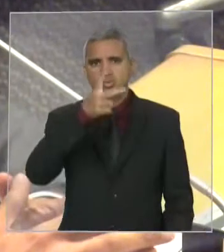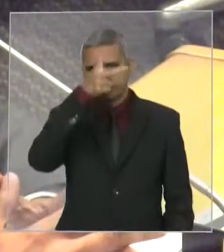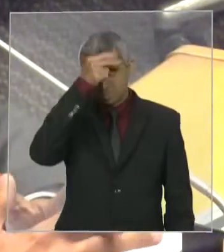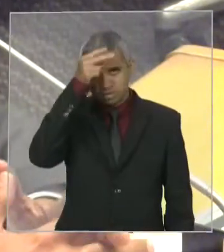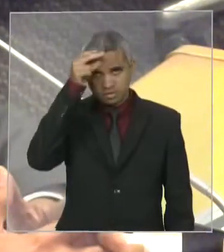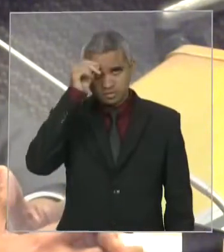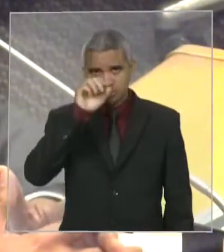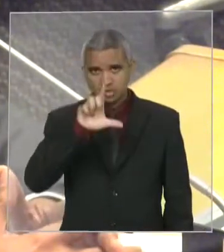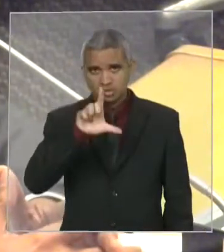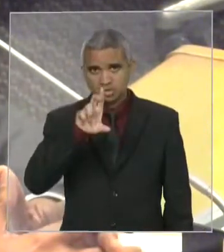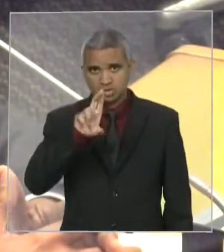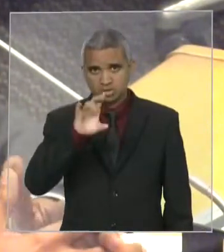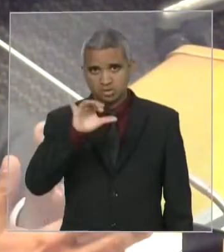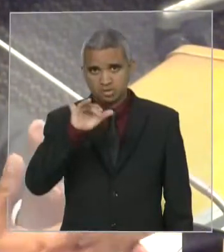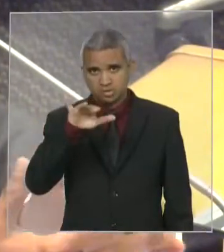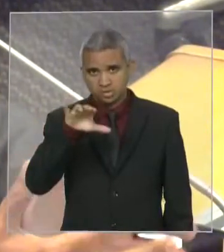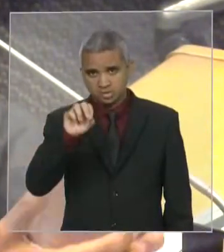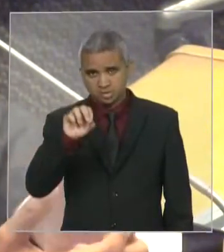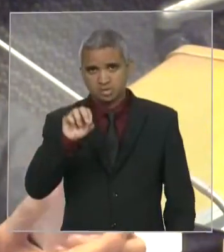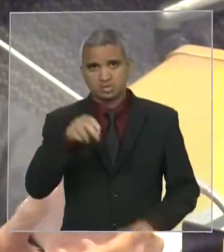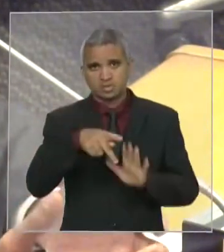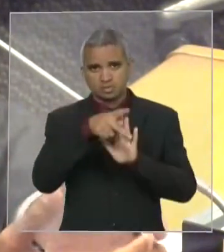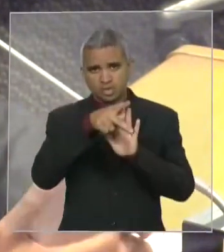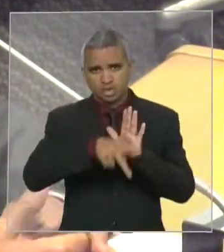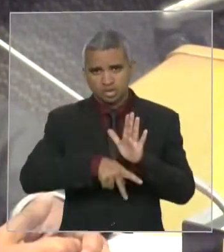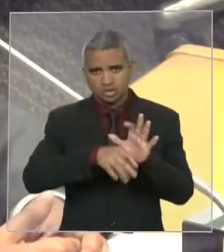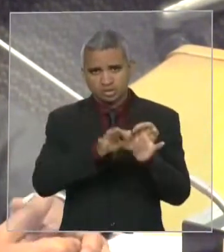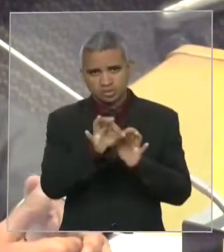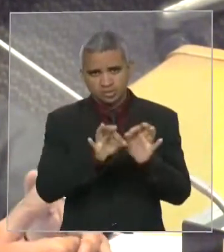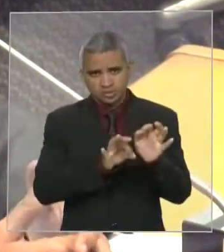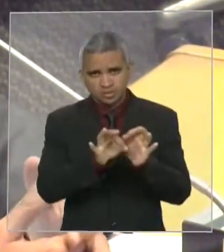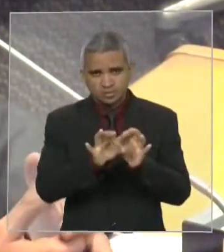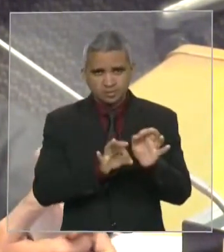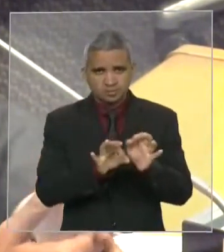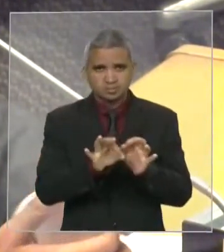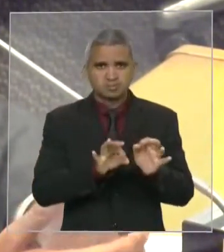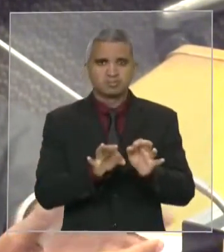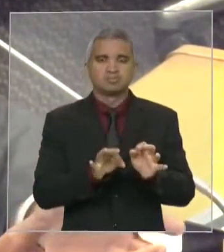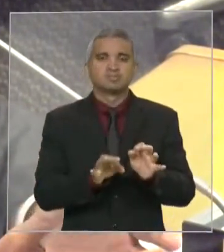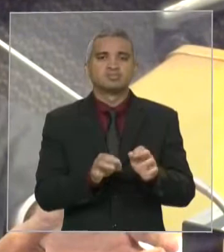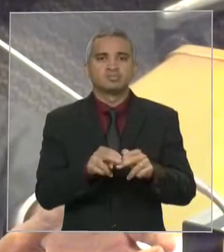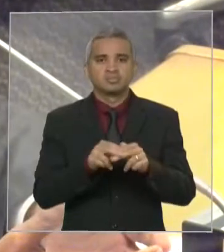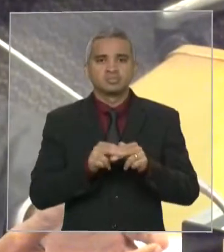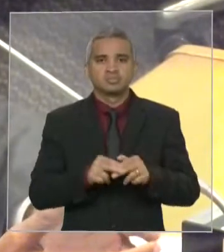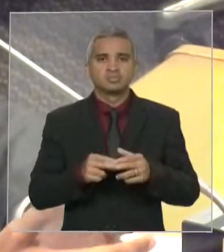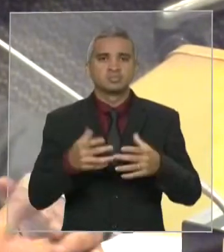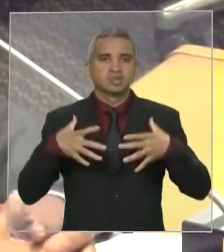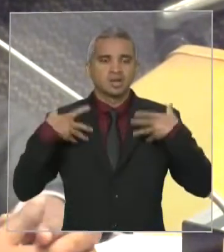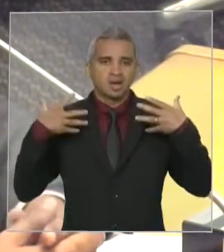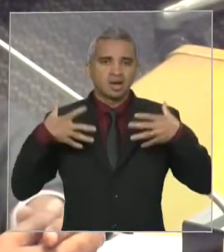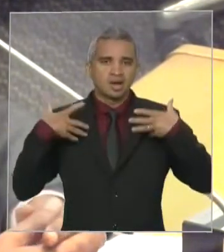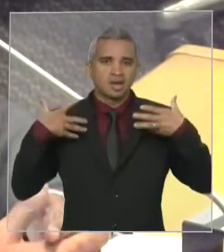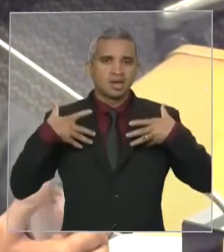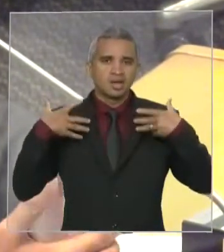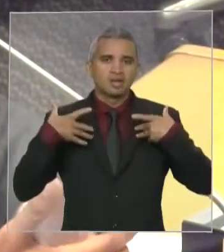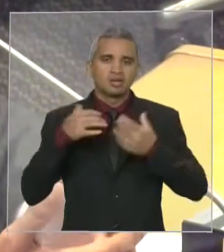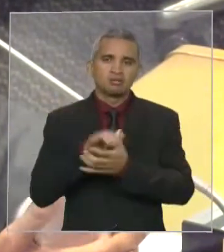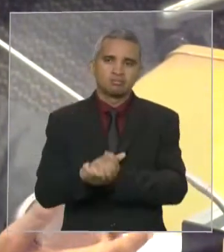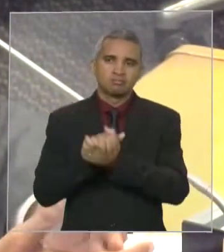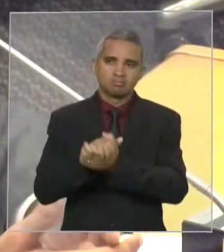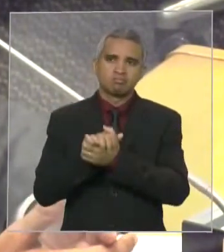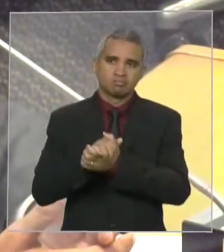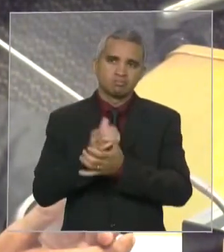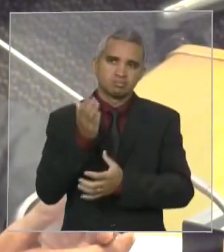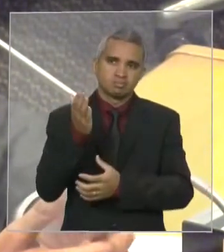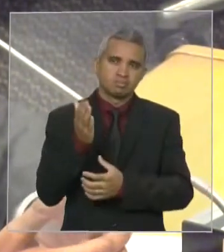movimentações que fez, no sentido de que a gente pudesse escolher esse resultado. Então, é com alegria que eu cumprimento V. Exª por essa